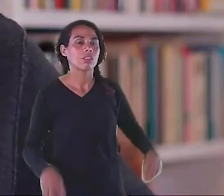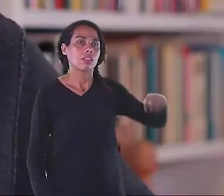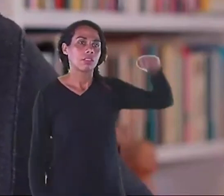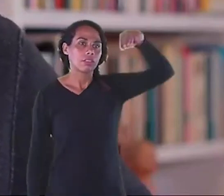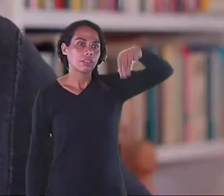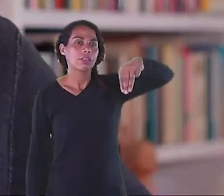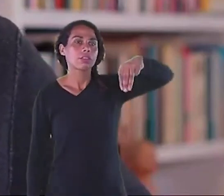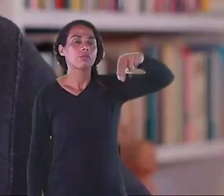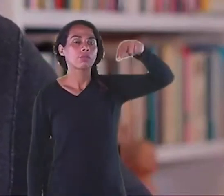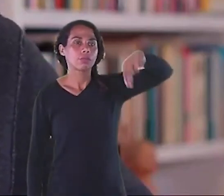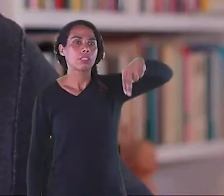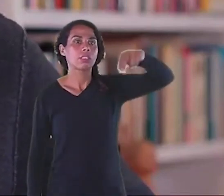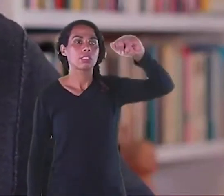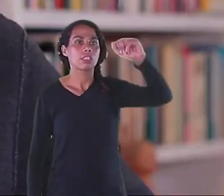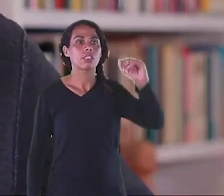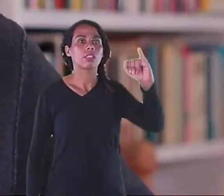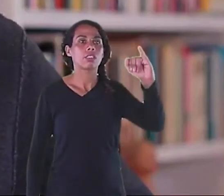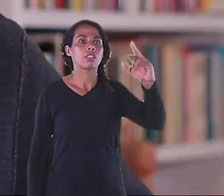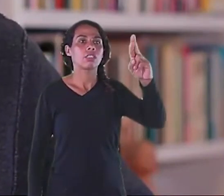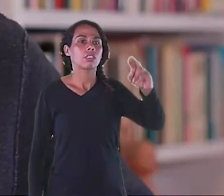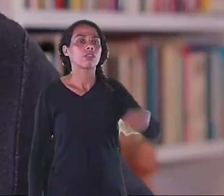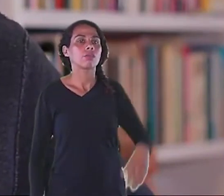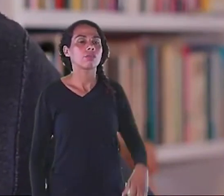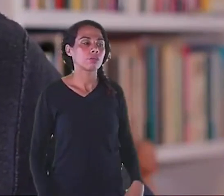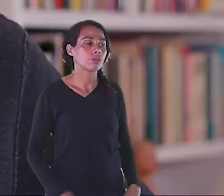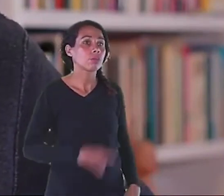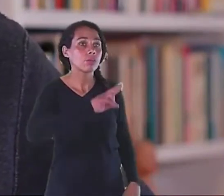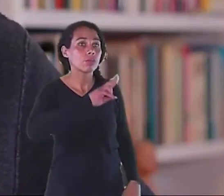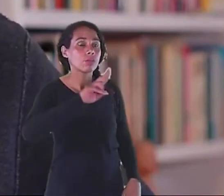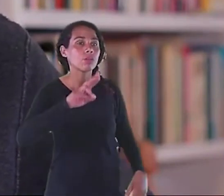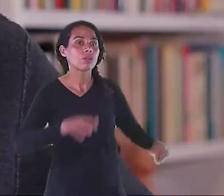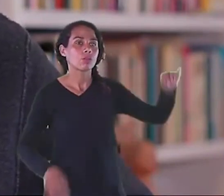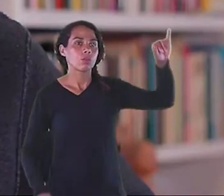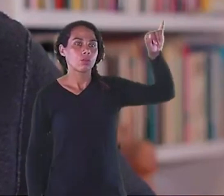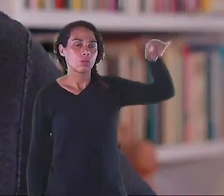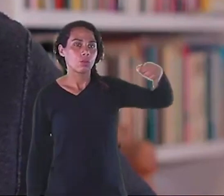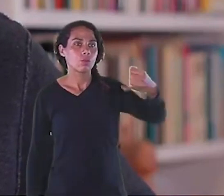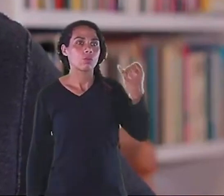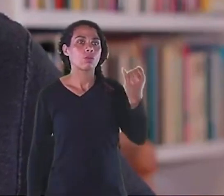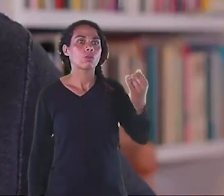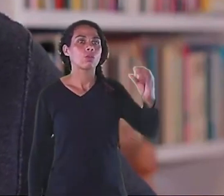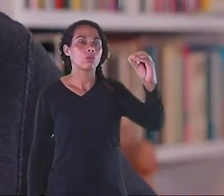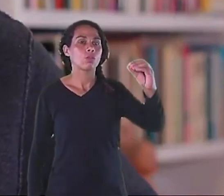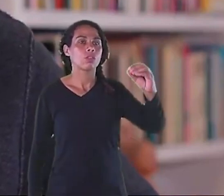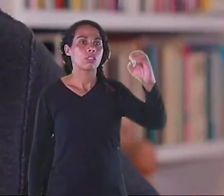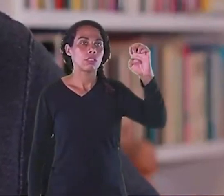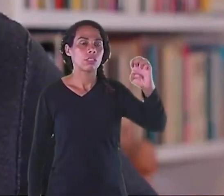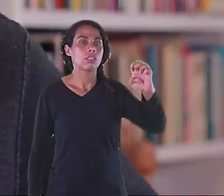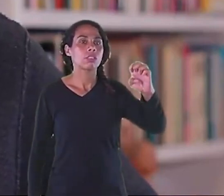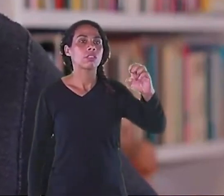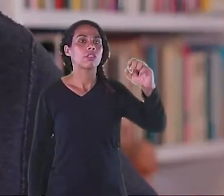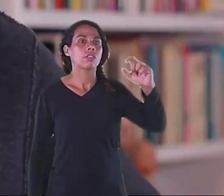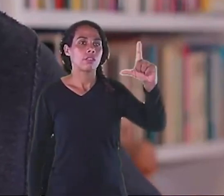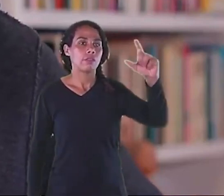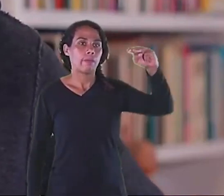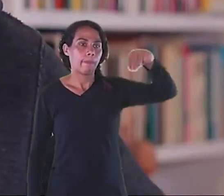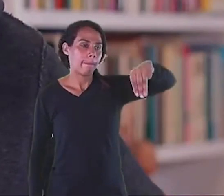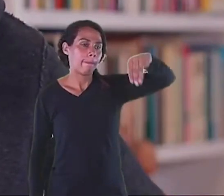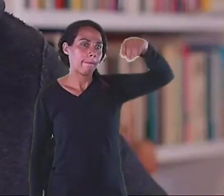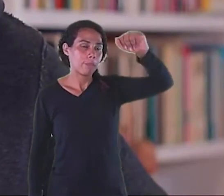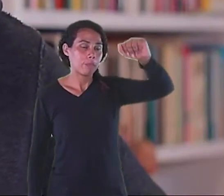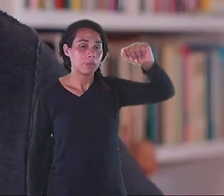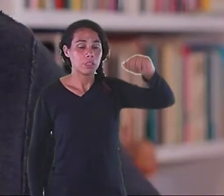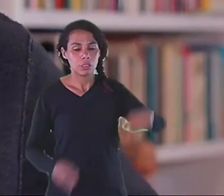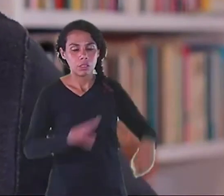Joelma Mello Carolina Suraya Suraya Filipe Sfará Edna Moreira Nossa é tanta gente Mas eu vou